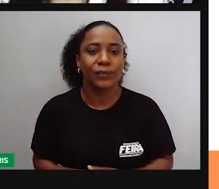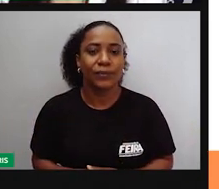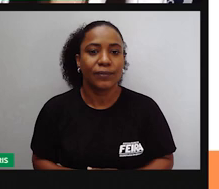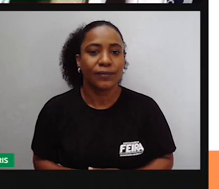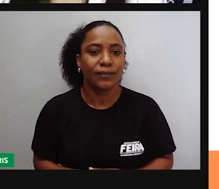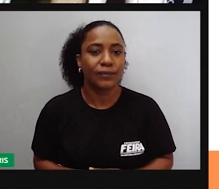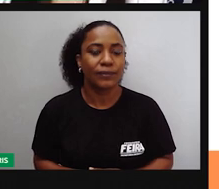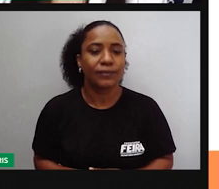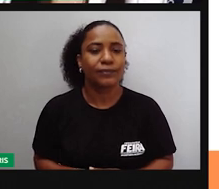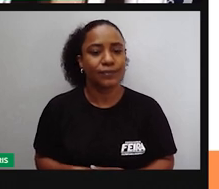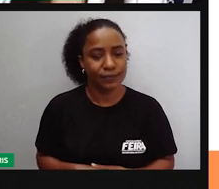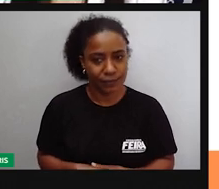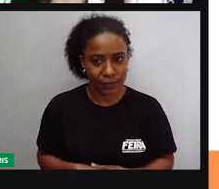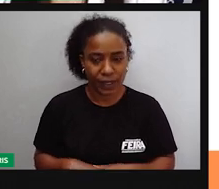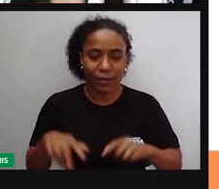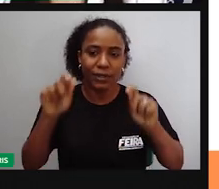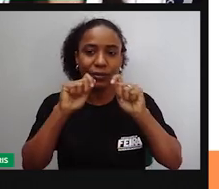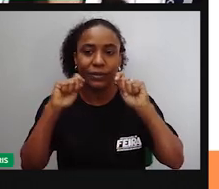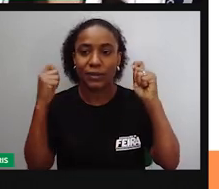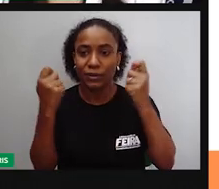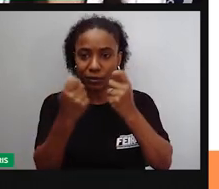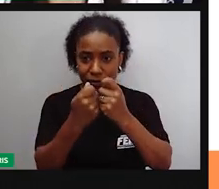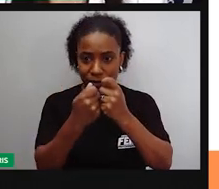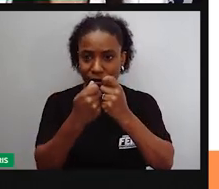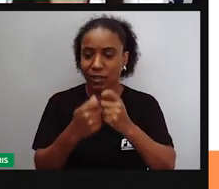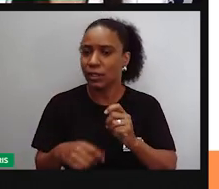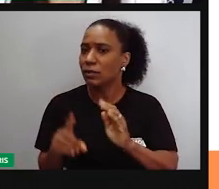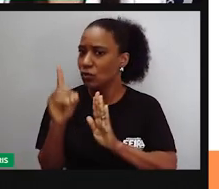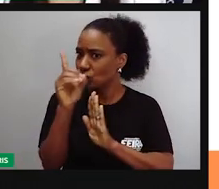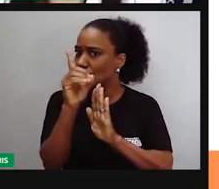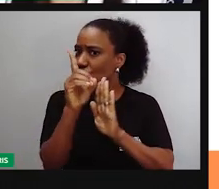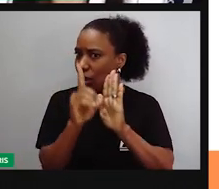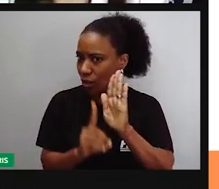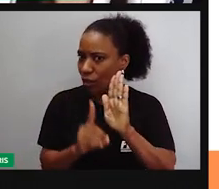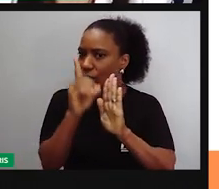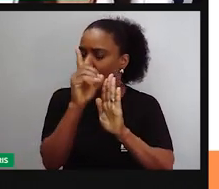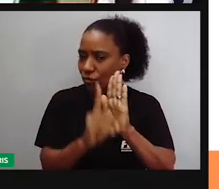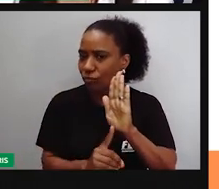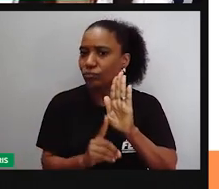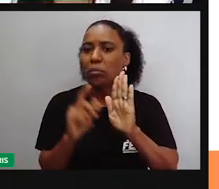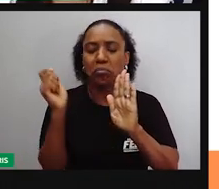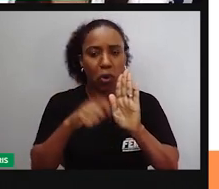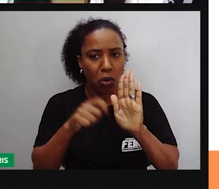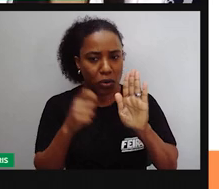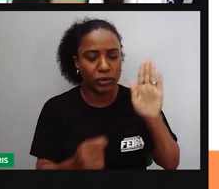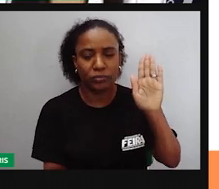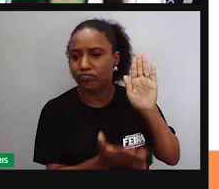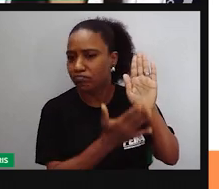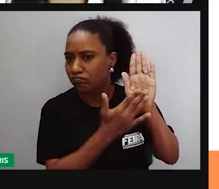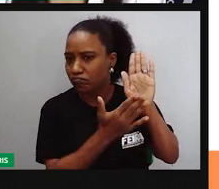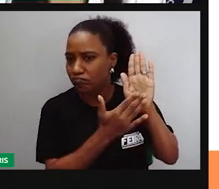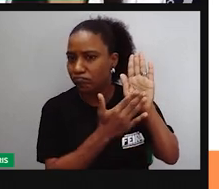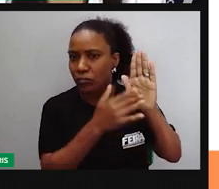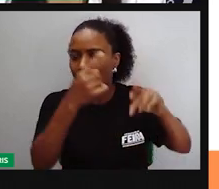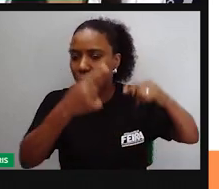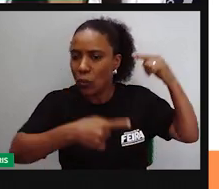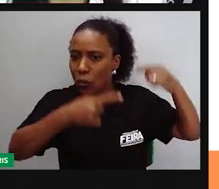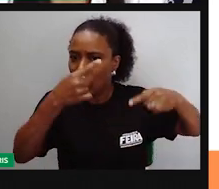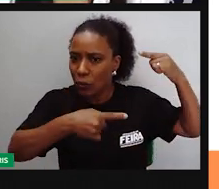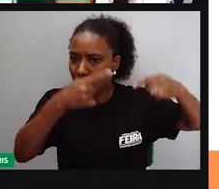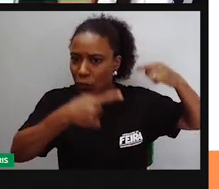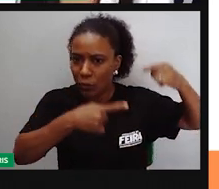E aí as associações possuem esses direitos, né? De fazer essas reivindicações, de observar os